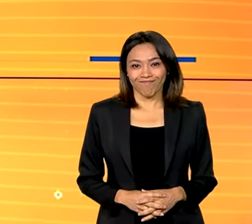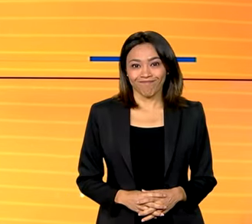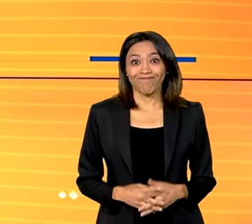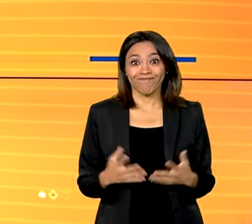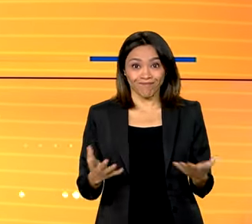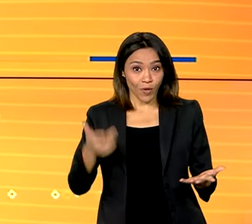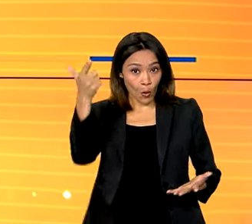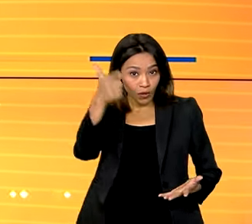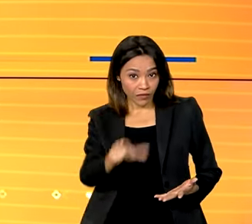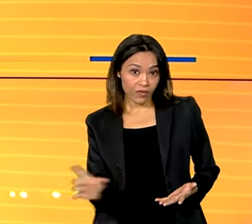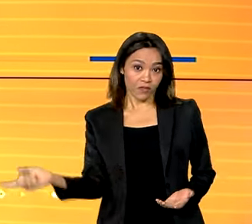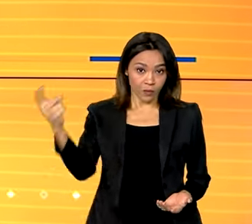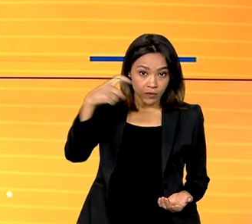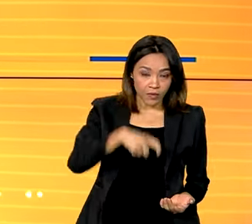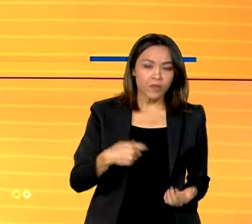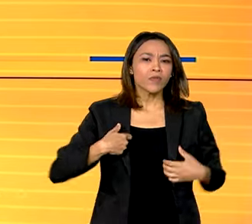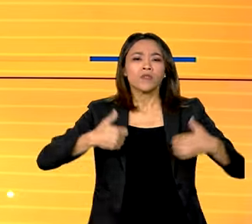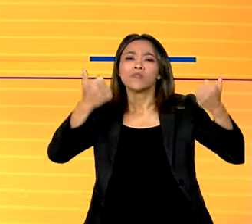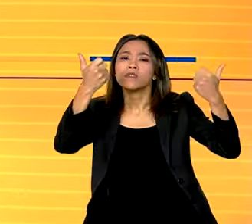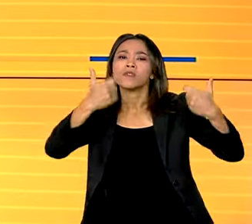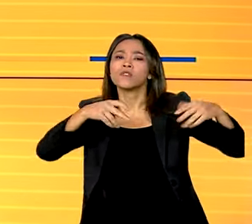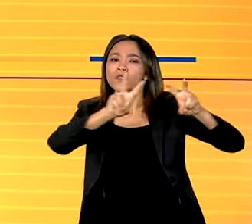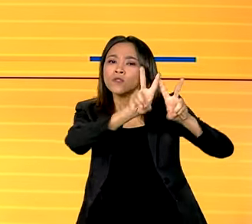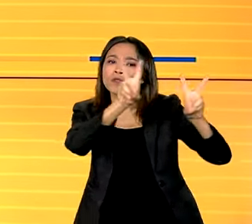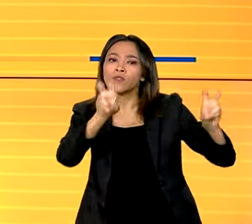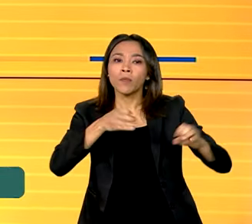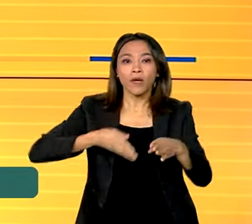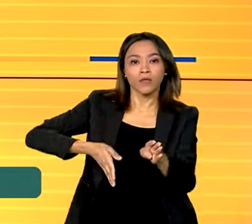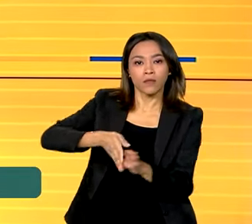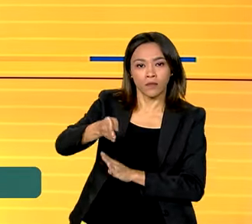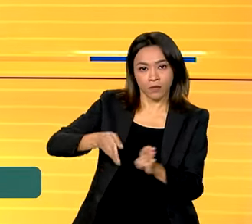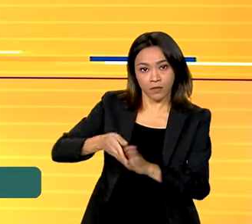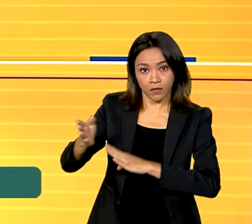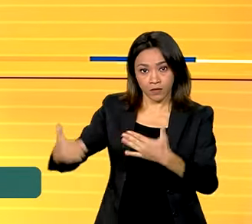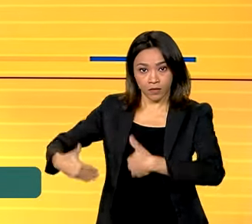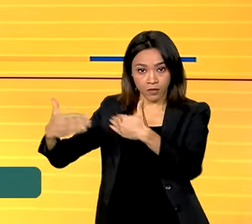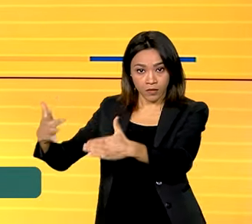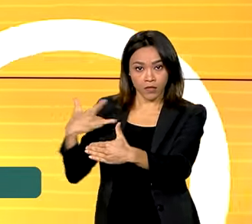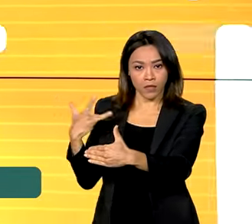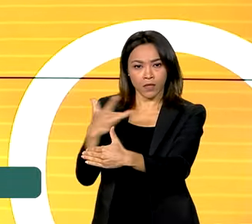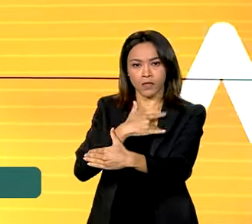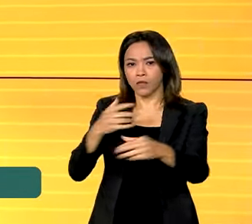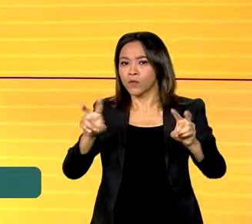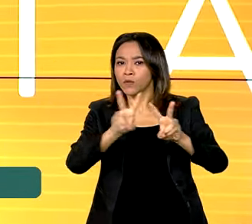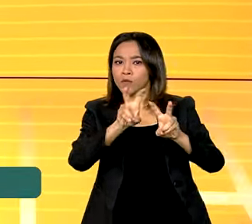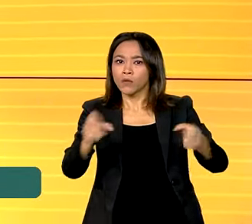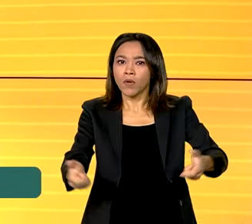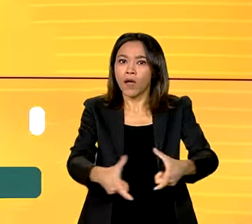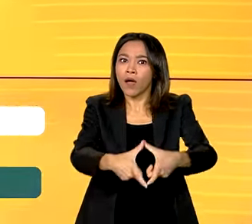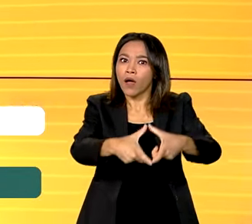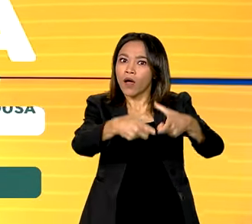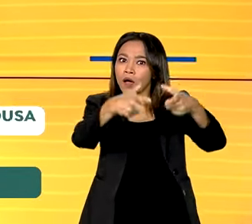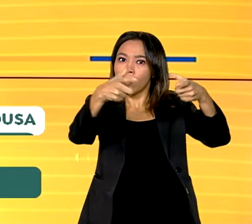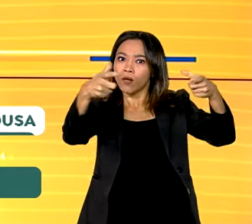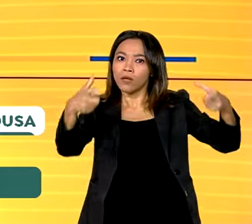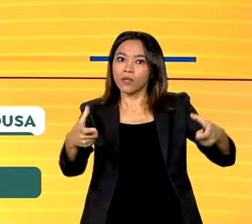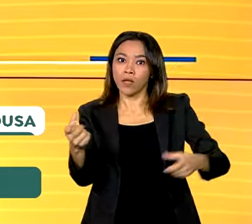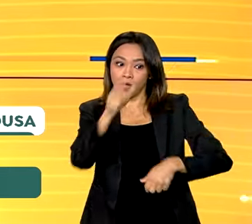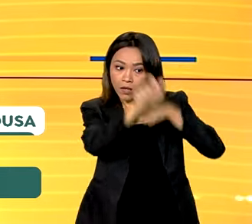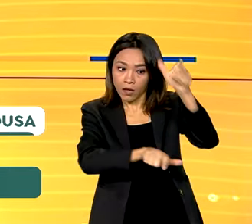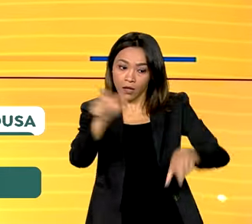Estamos de volta e vamos falar sobre a recomendação do Ministério da Saúde de ampliar o público da vacina da dengue.